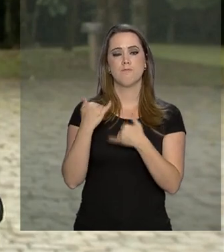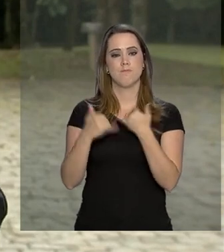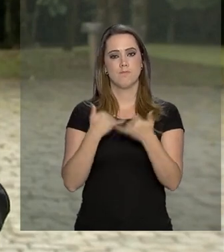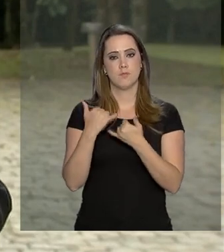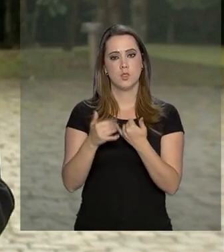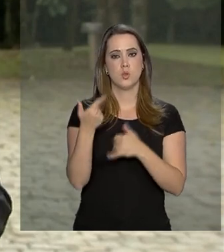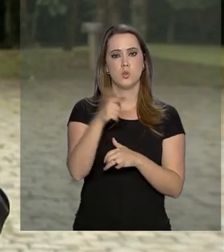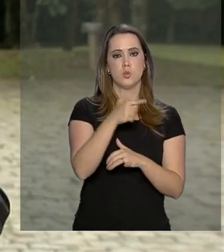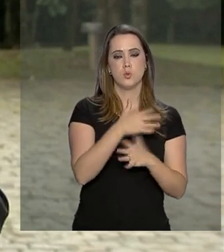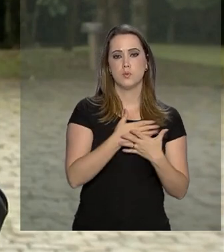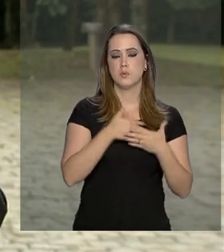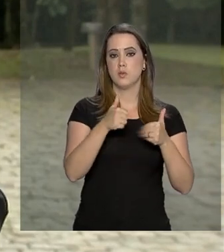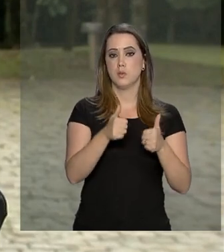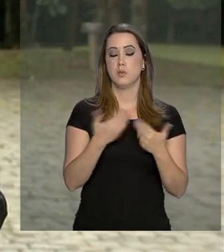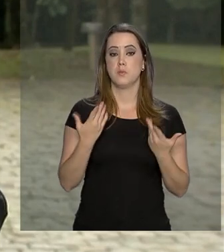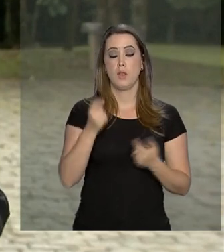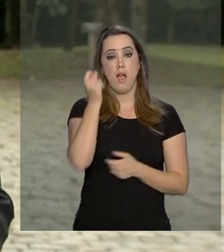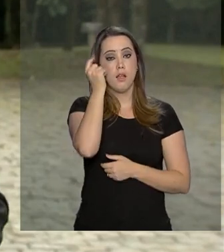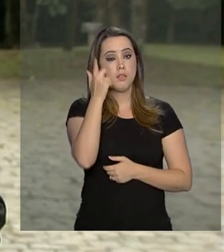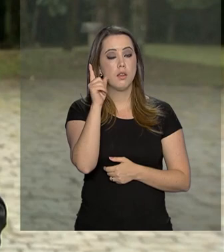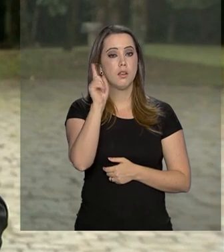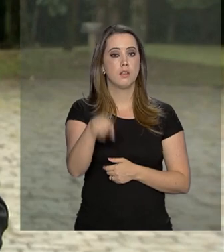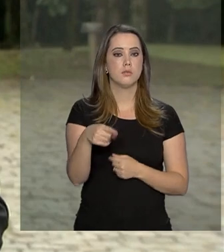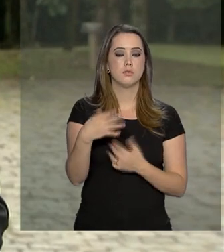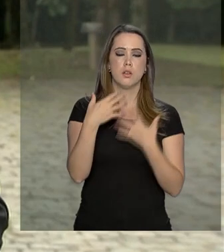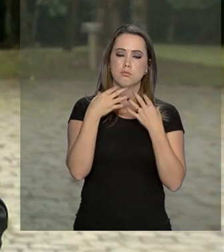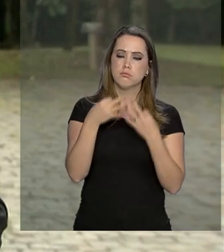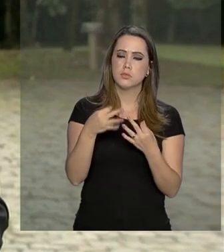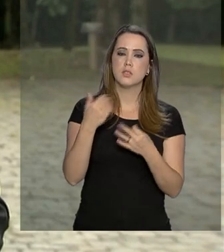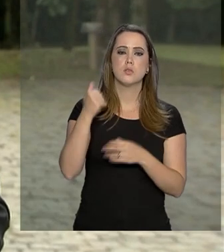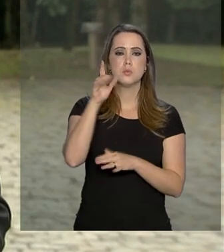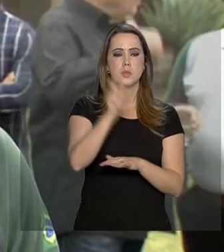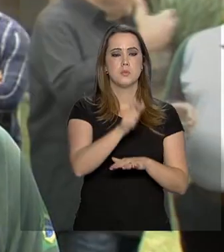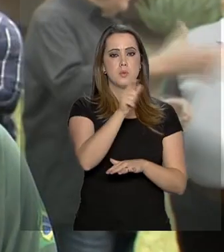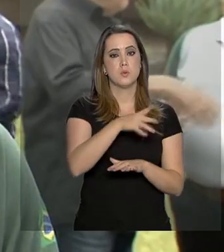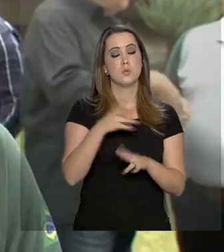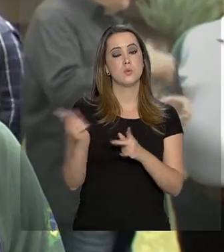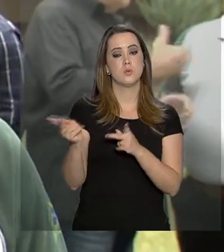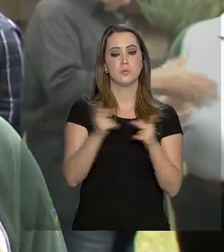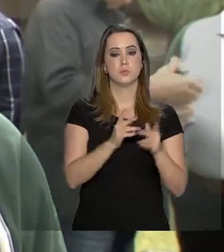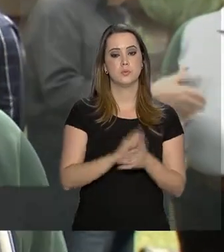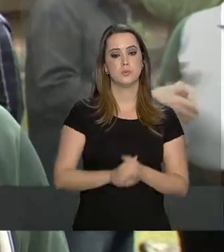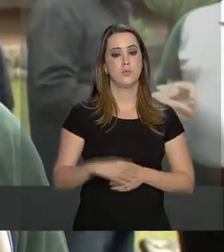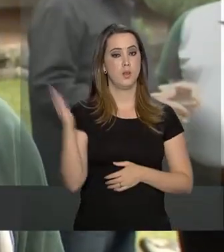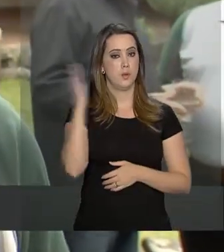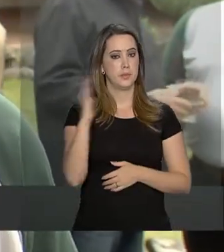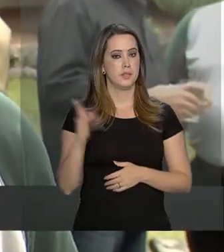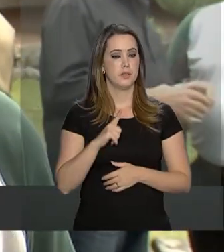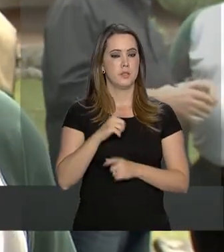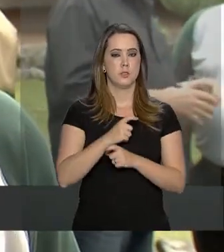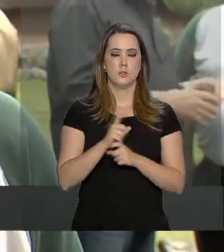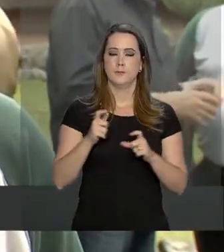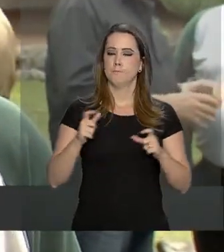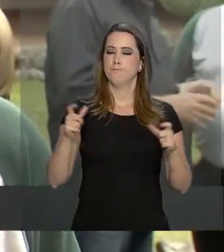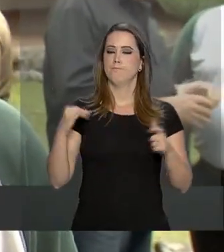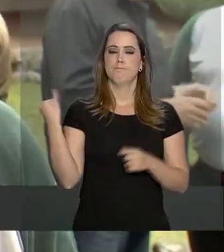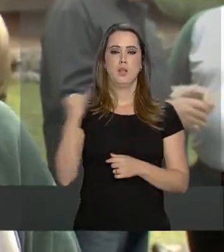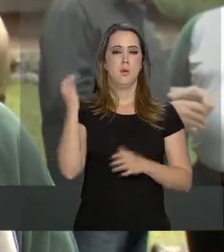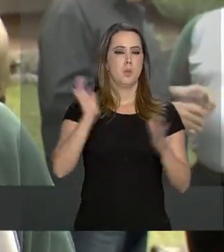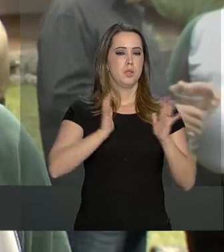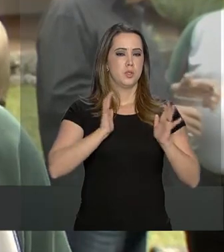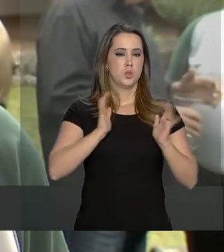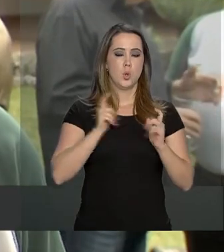e de outras melhorias. A ideia é atrair mais visitantes. O Brasil tem uma grande riqueza natural,